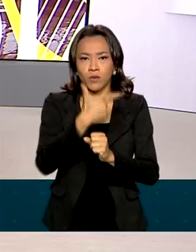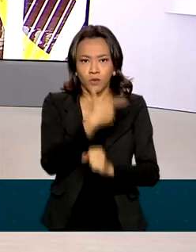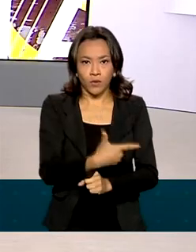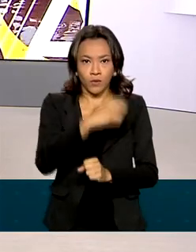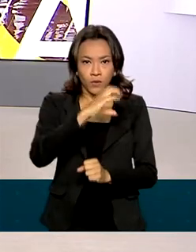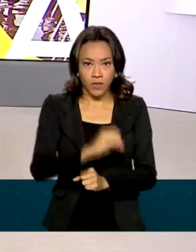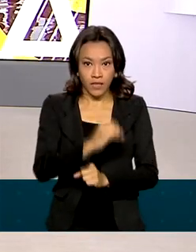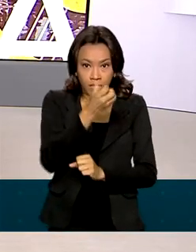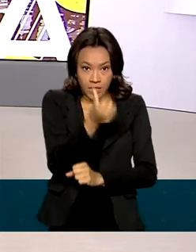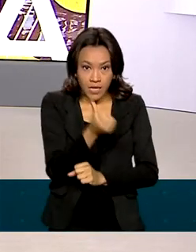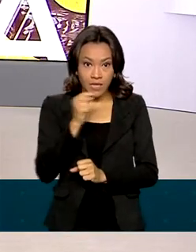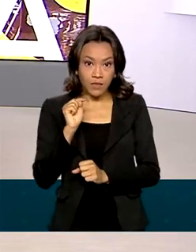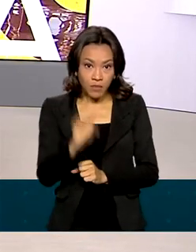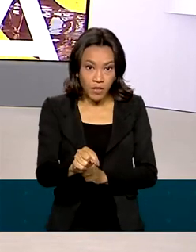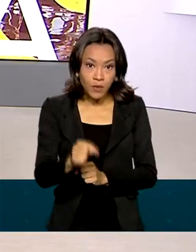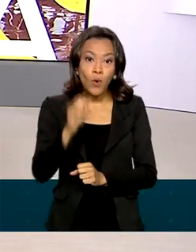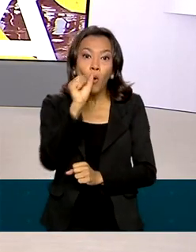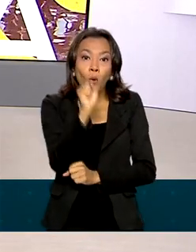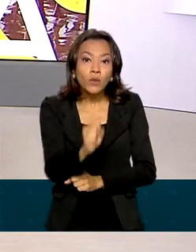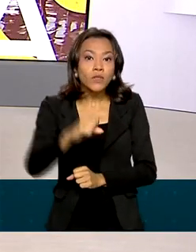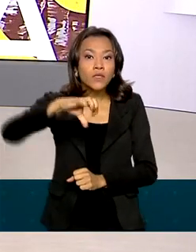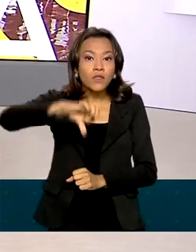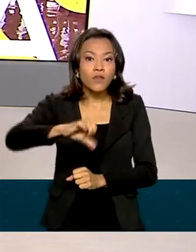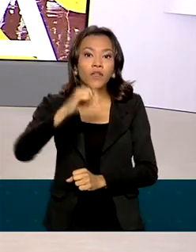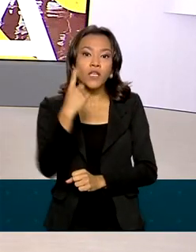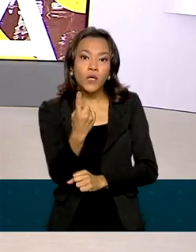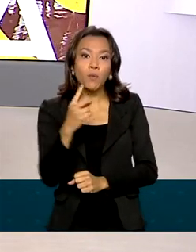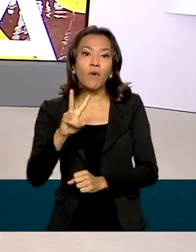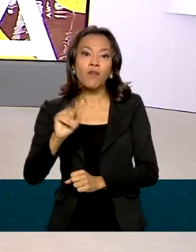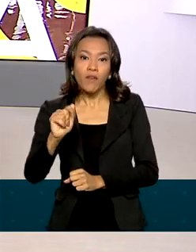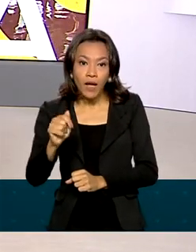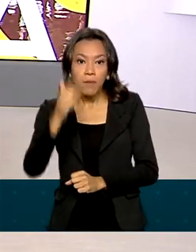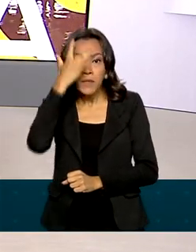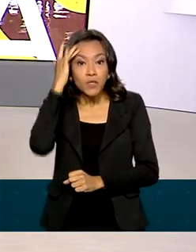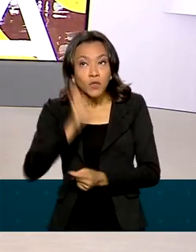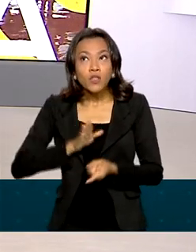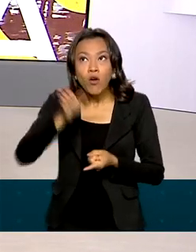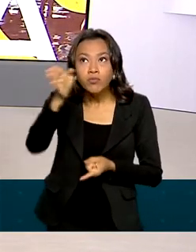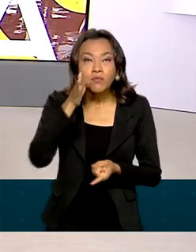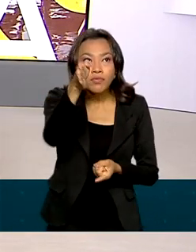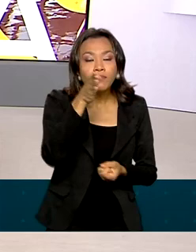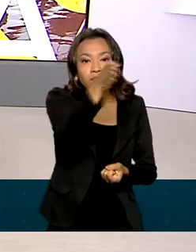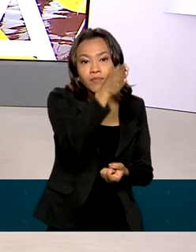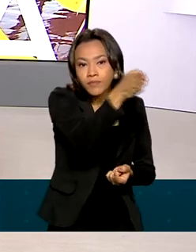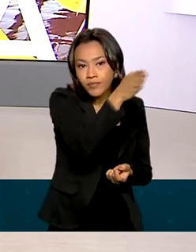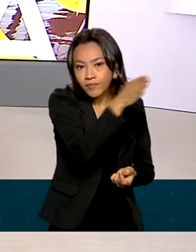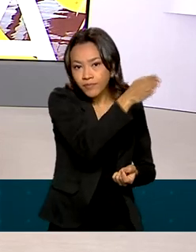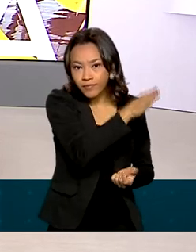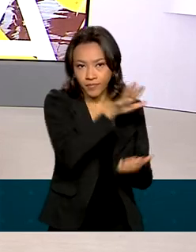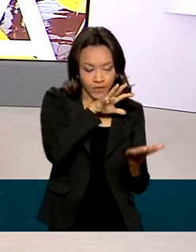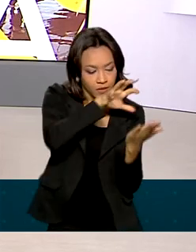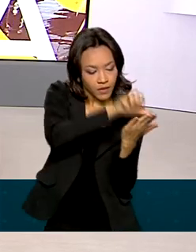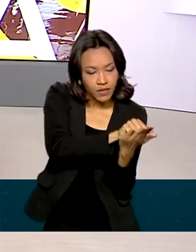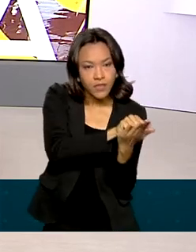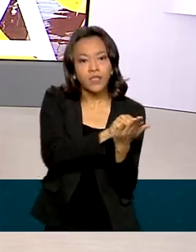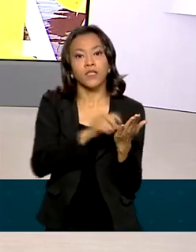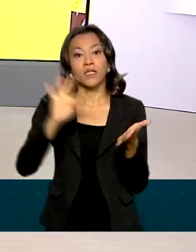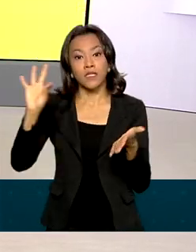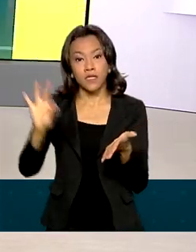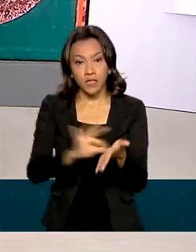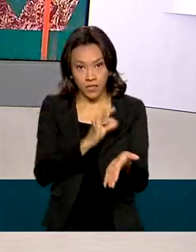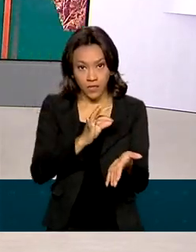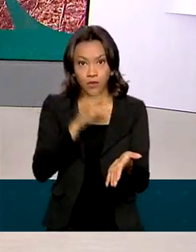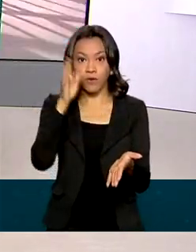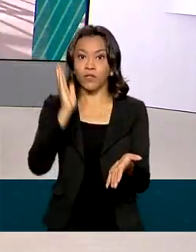.891 vagas para cargos de recenseadores e agentes censitários. As inscrições feitas em